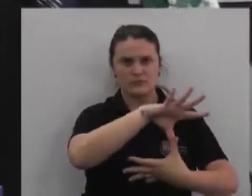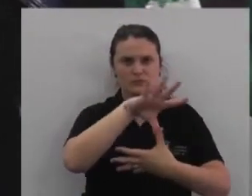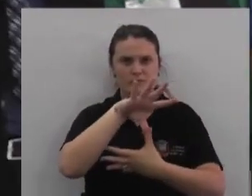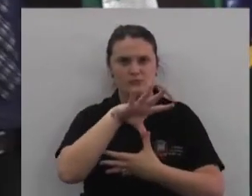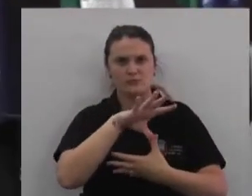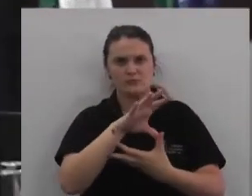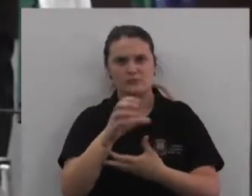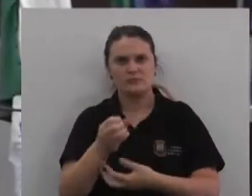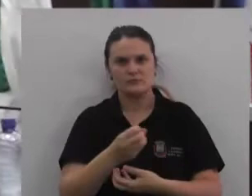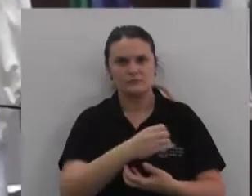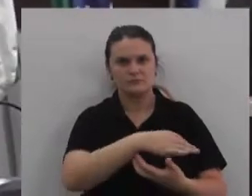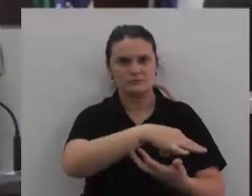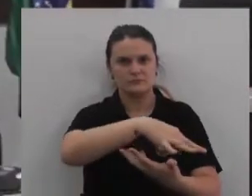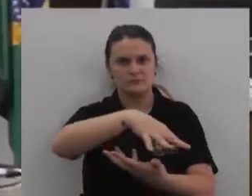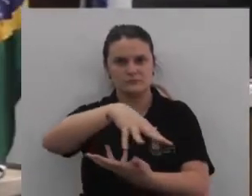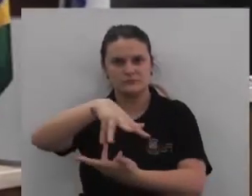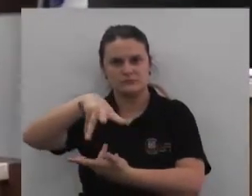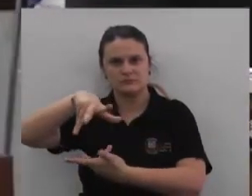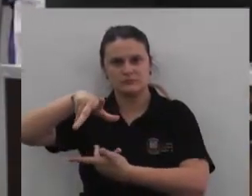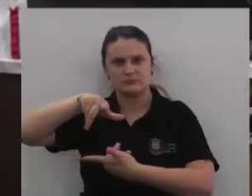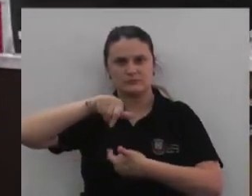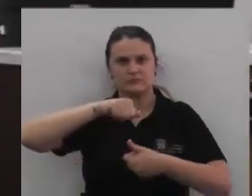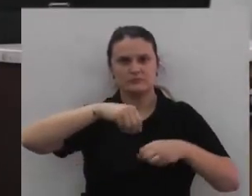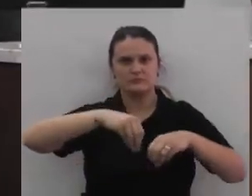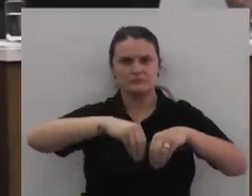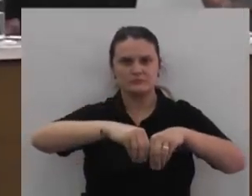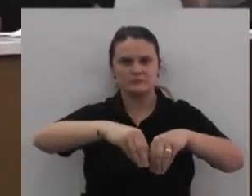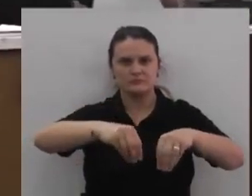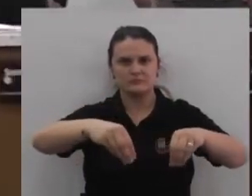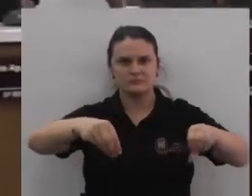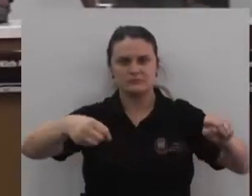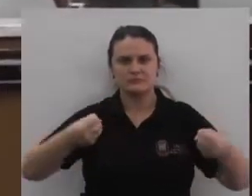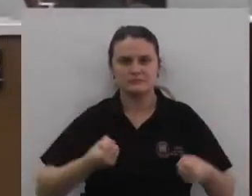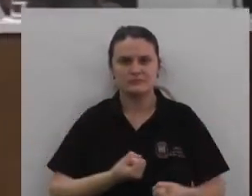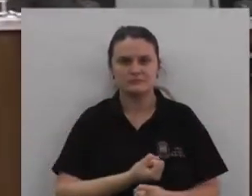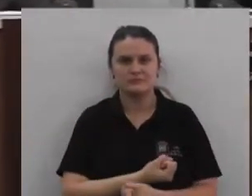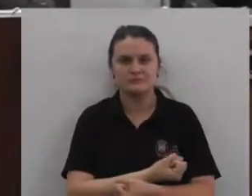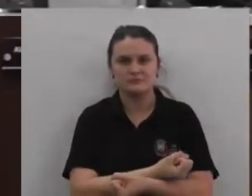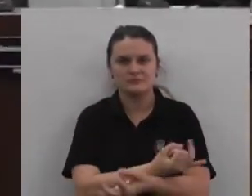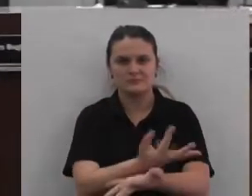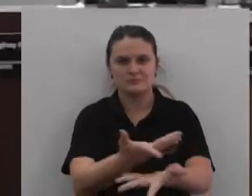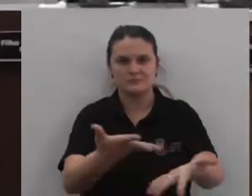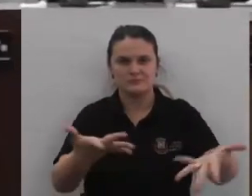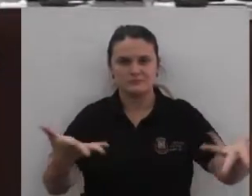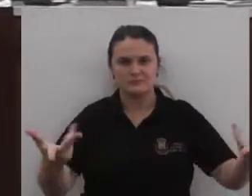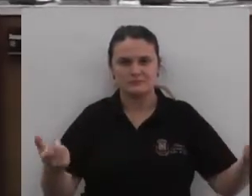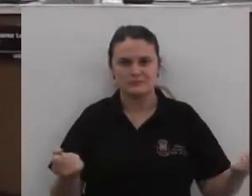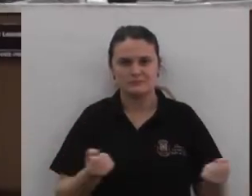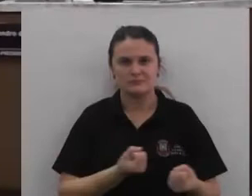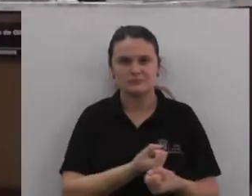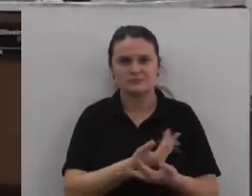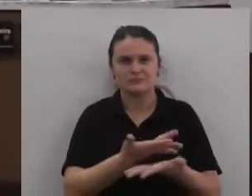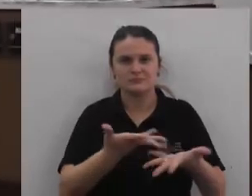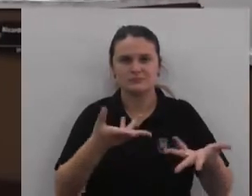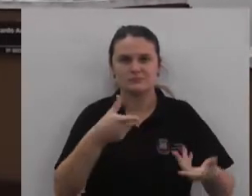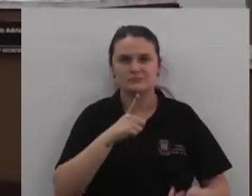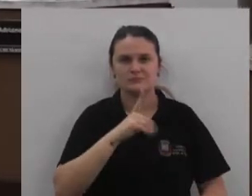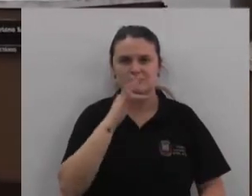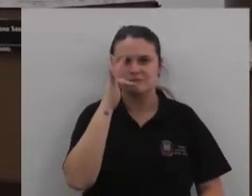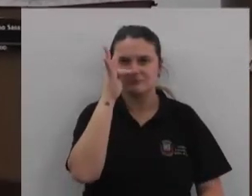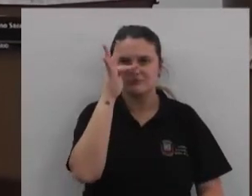Brasil, farão da América Iluminado o sol do novo mundo Do que a terra,